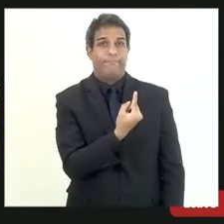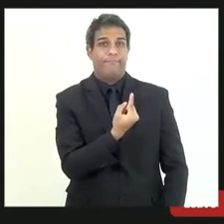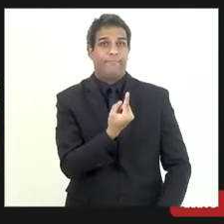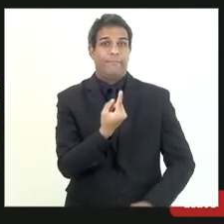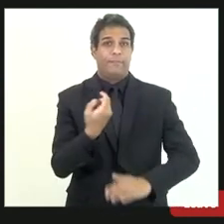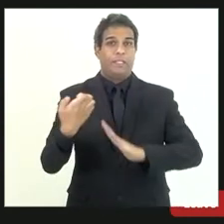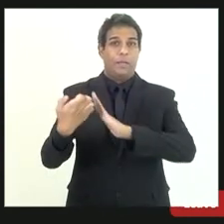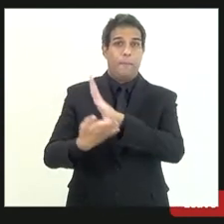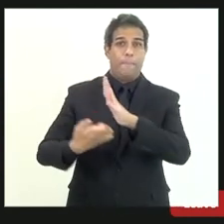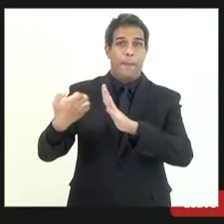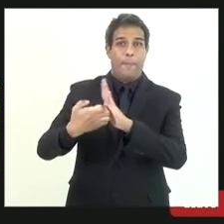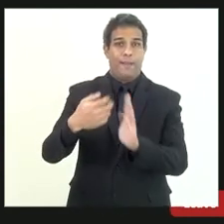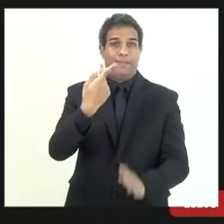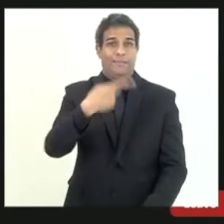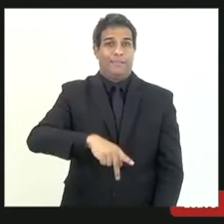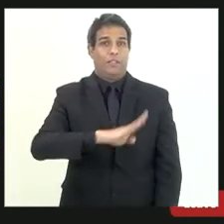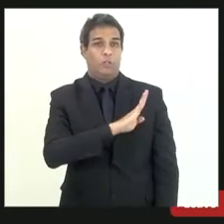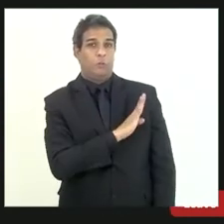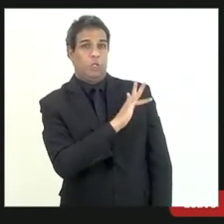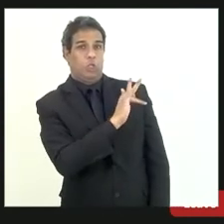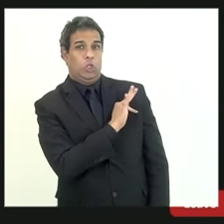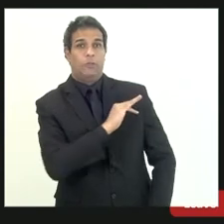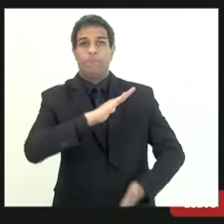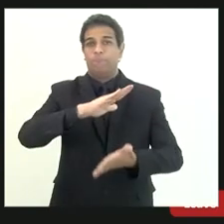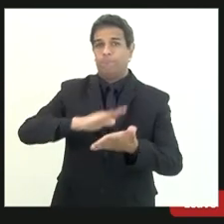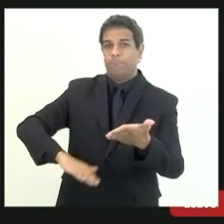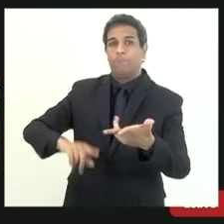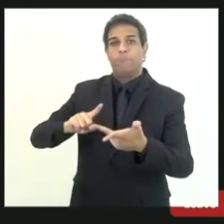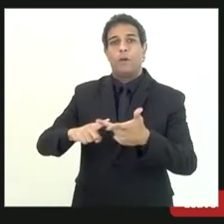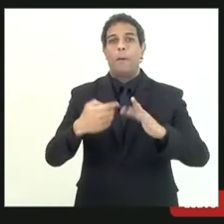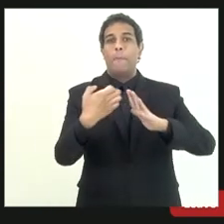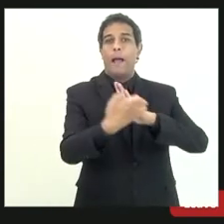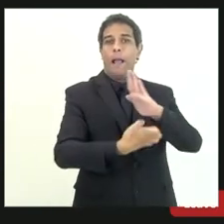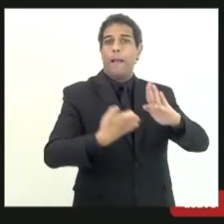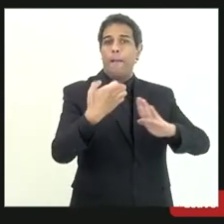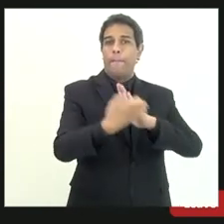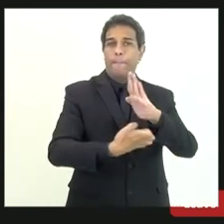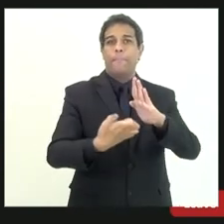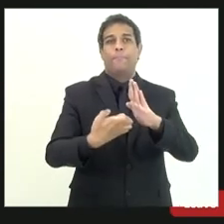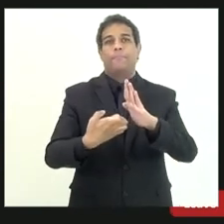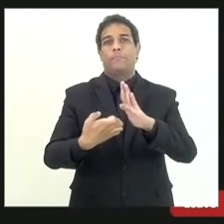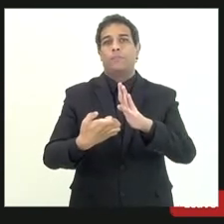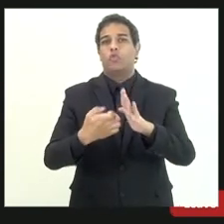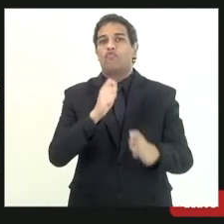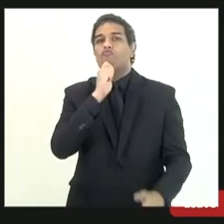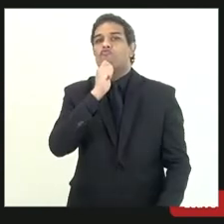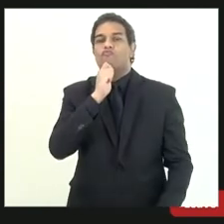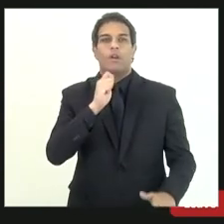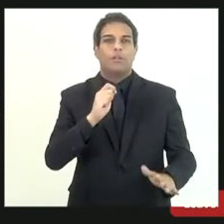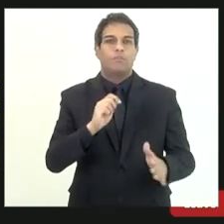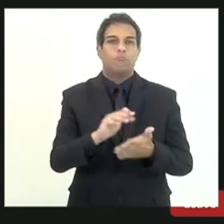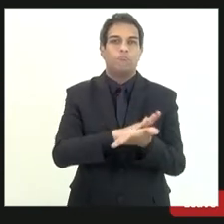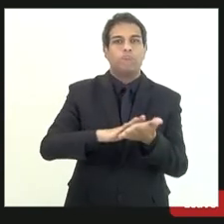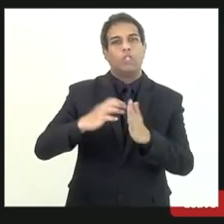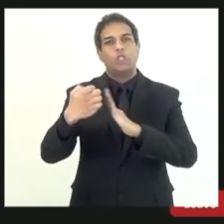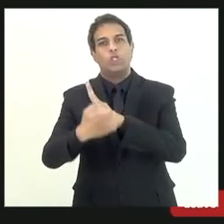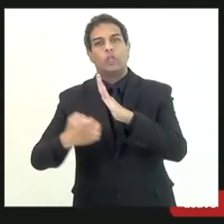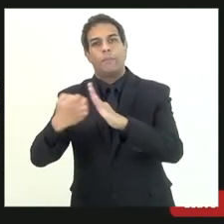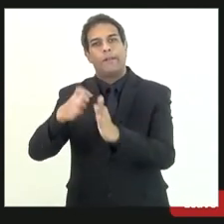baixadas nós retiramos as empresas inaptas falência